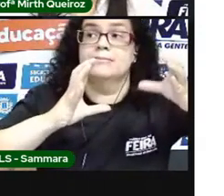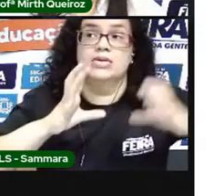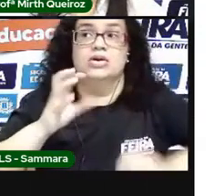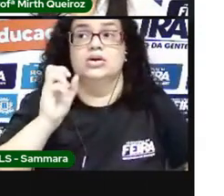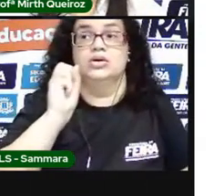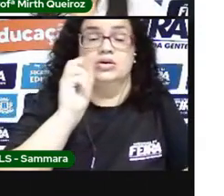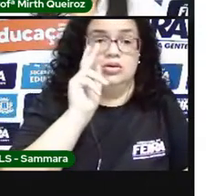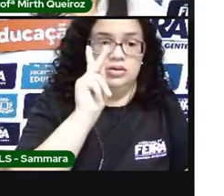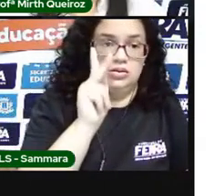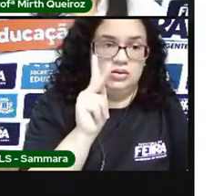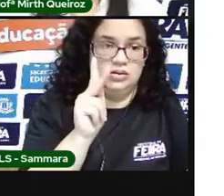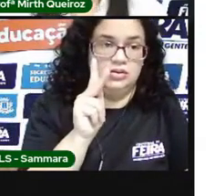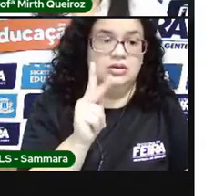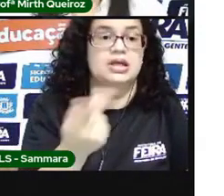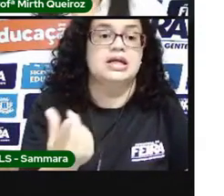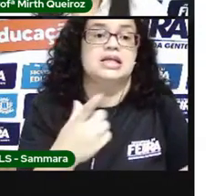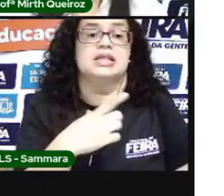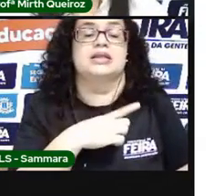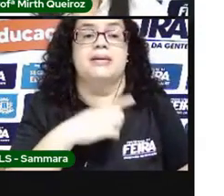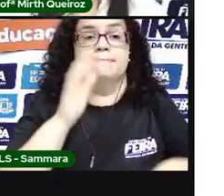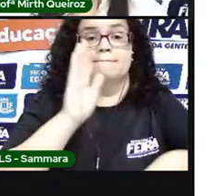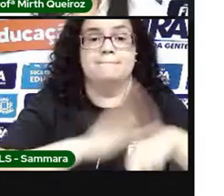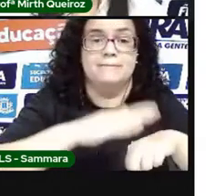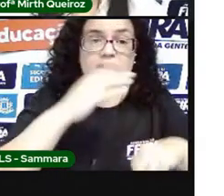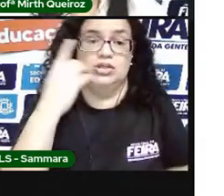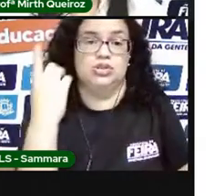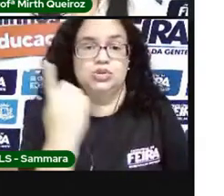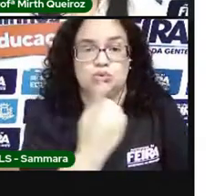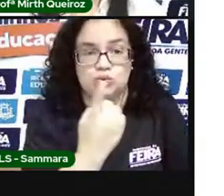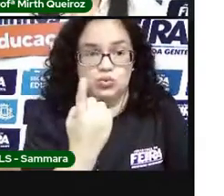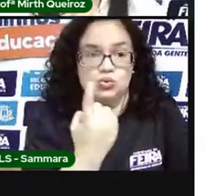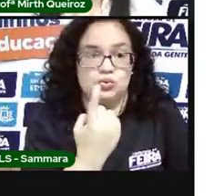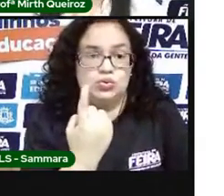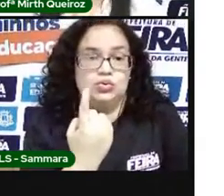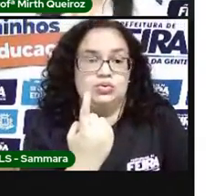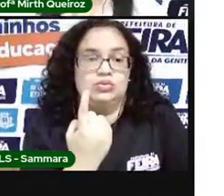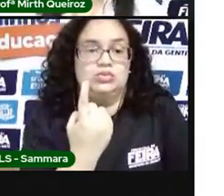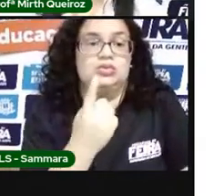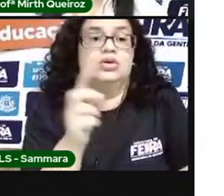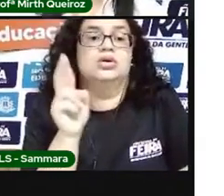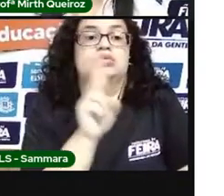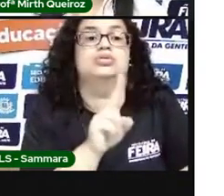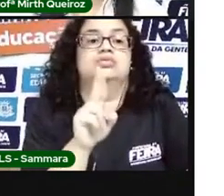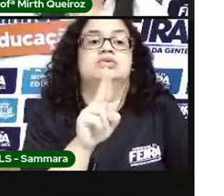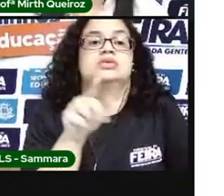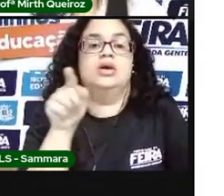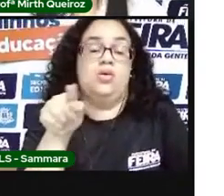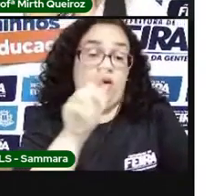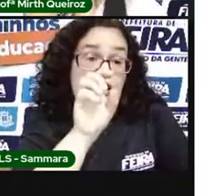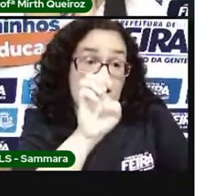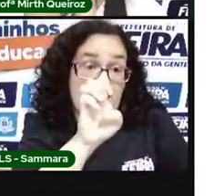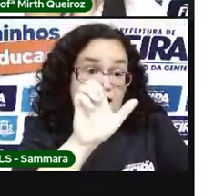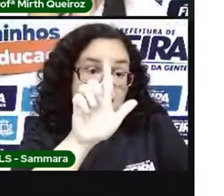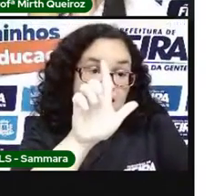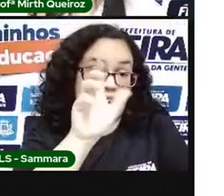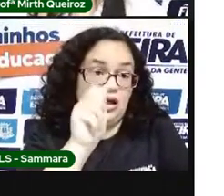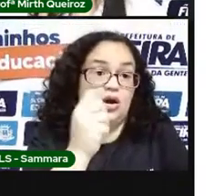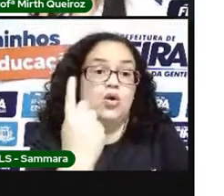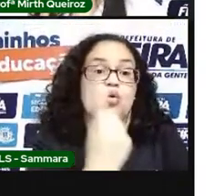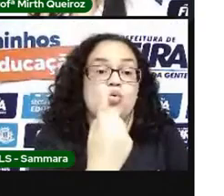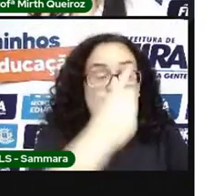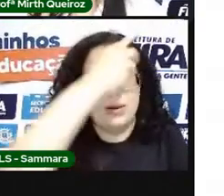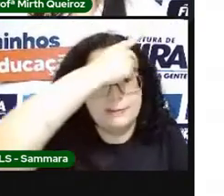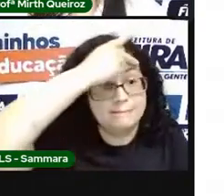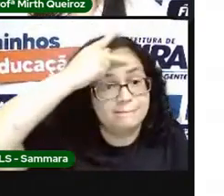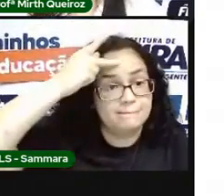certo? Se tem mais de um, então a gente não vai usar o ela, porque ela é uma só pessoa.